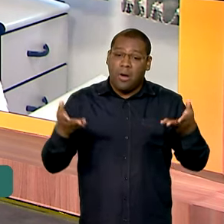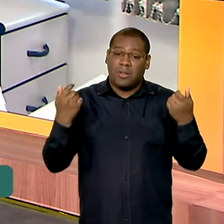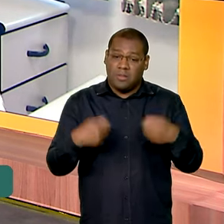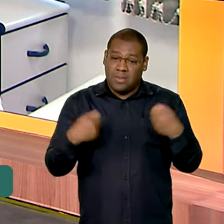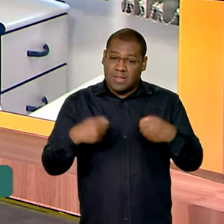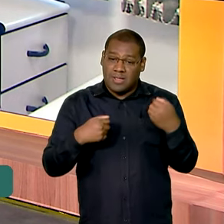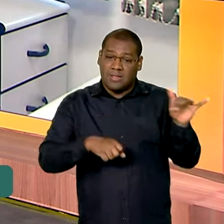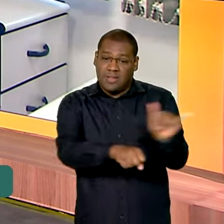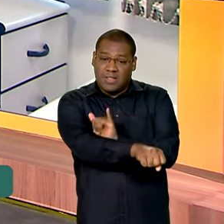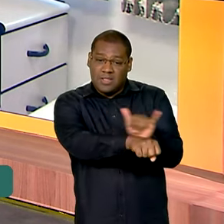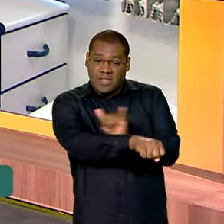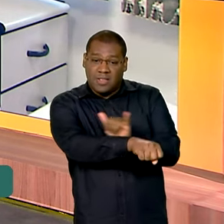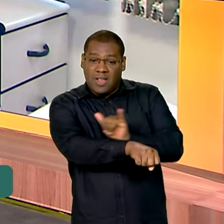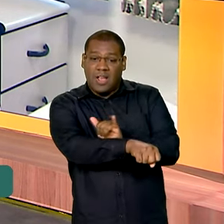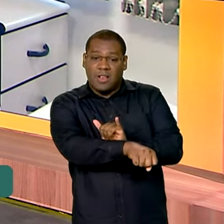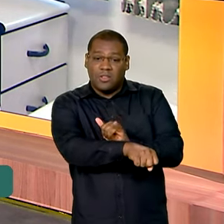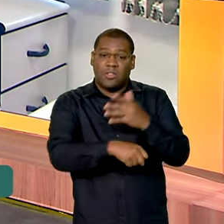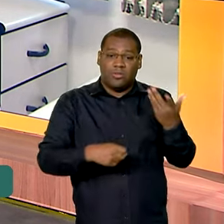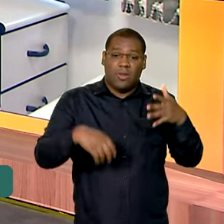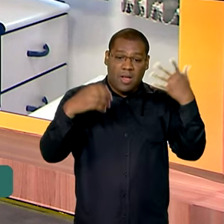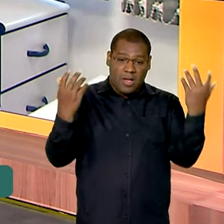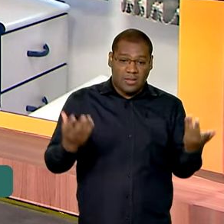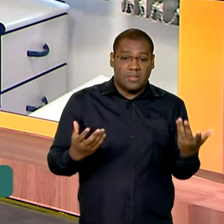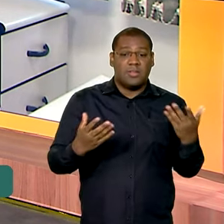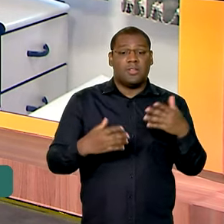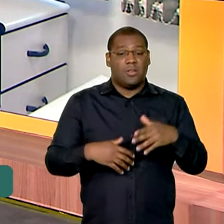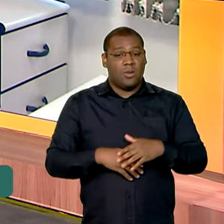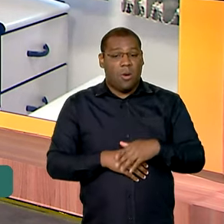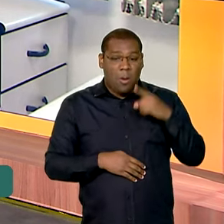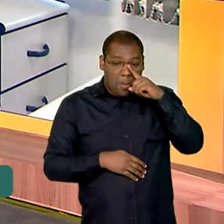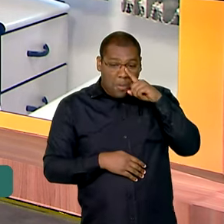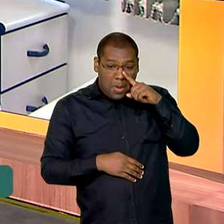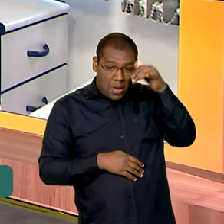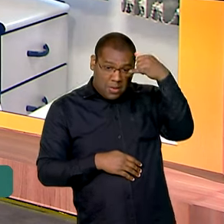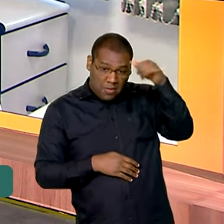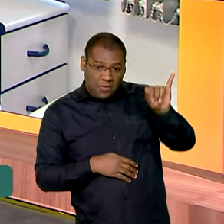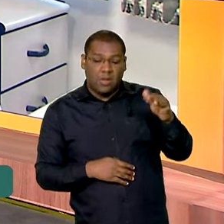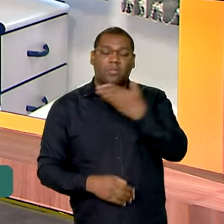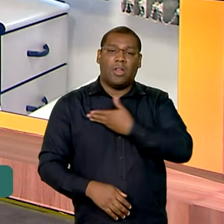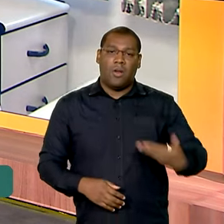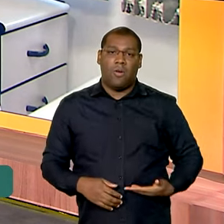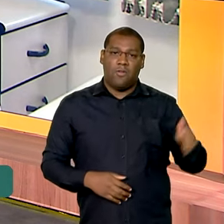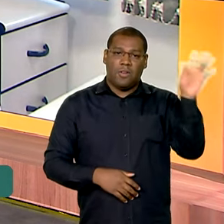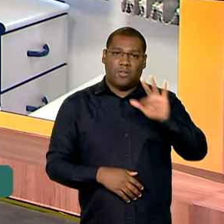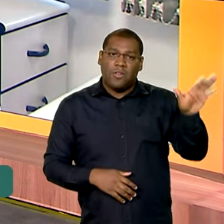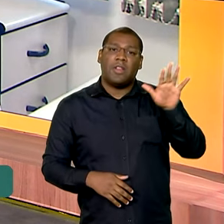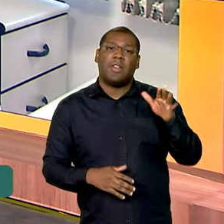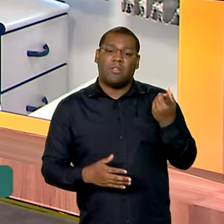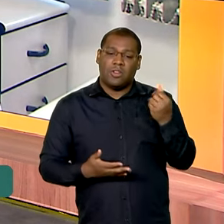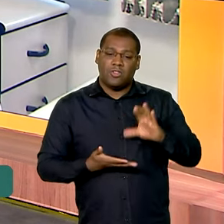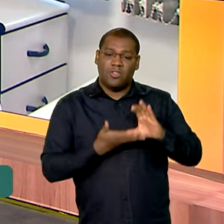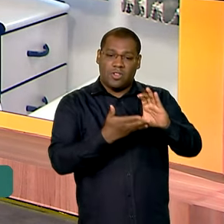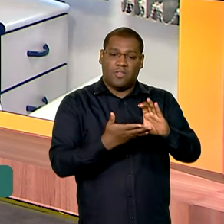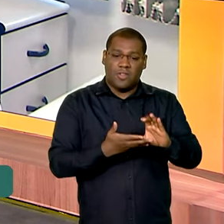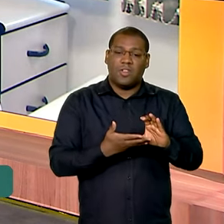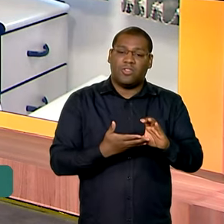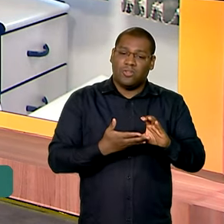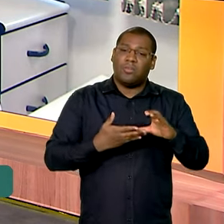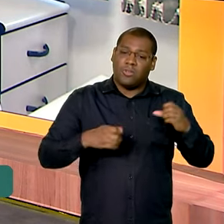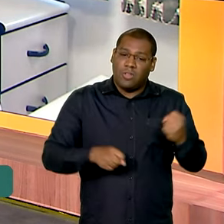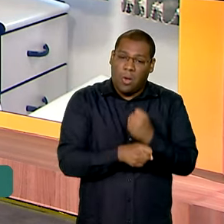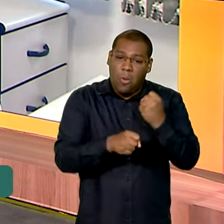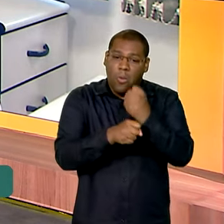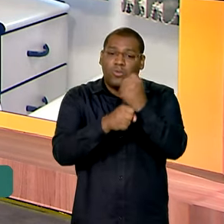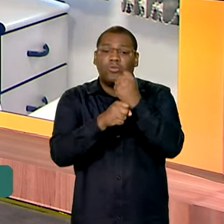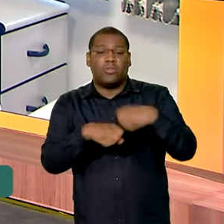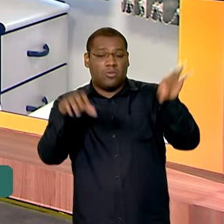O governo federal, por meio do novo PAC, tem aumentado os recursos para obras de prevenção, como estruturas de drenagem,